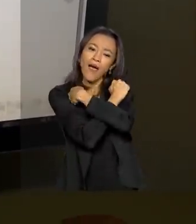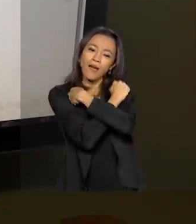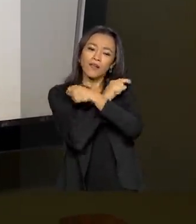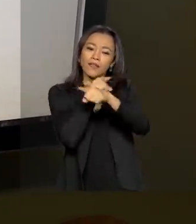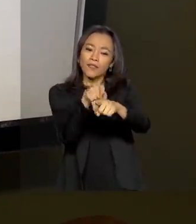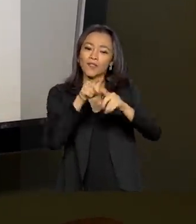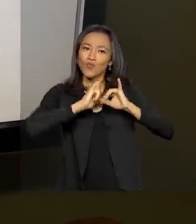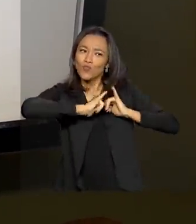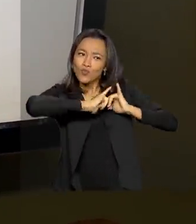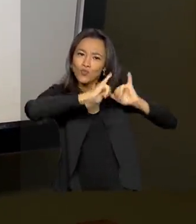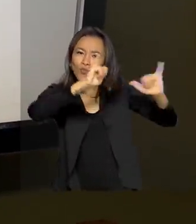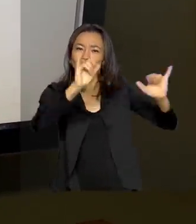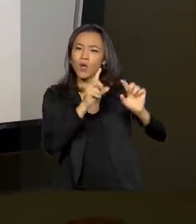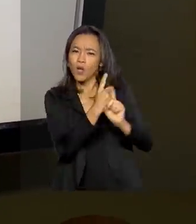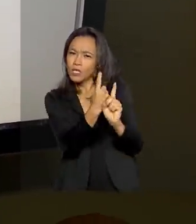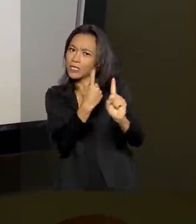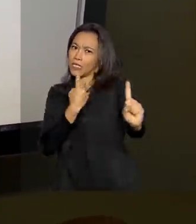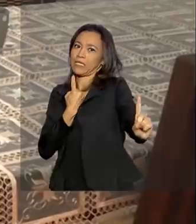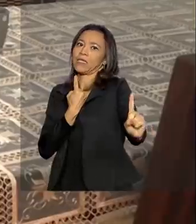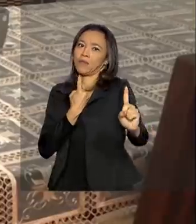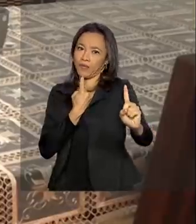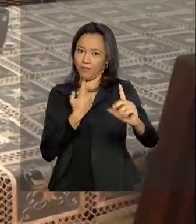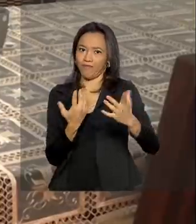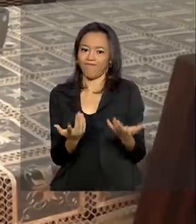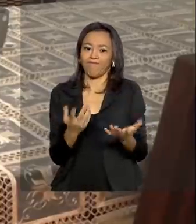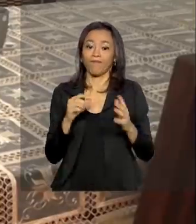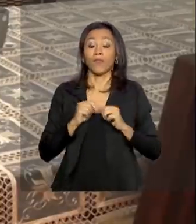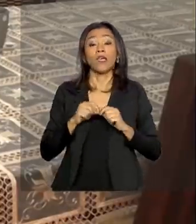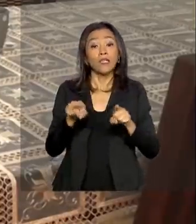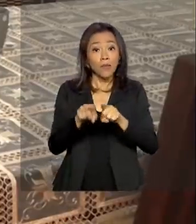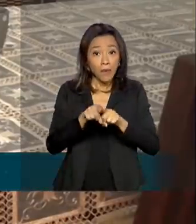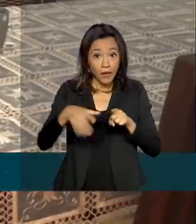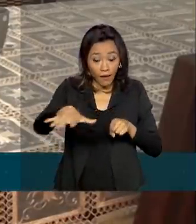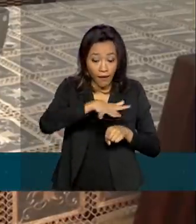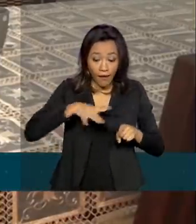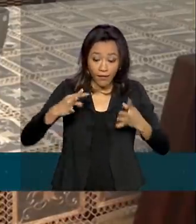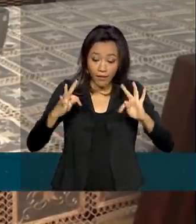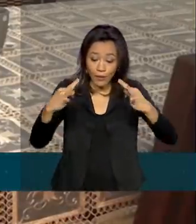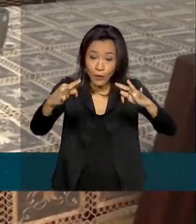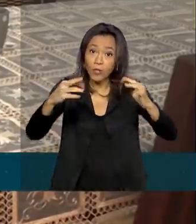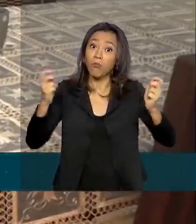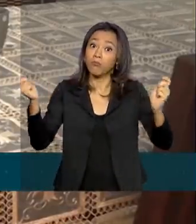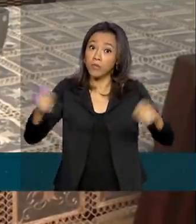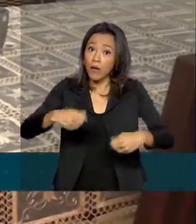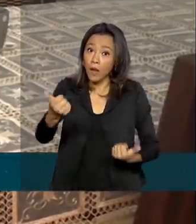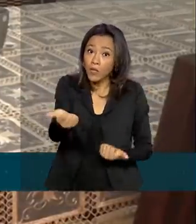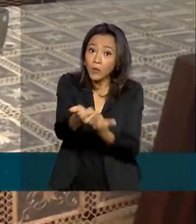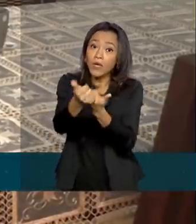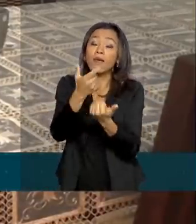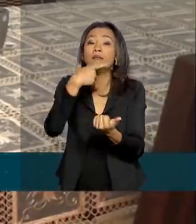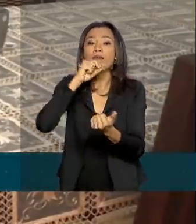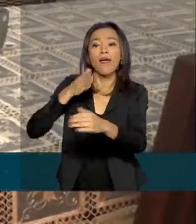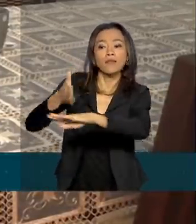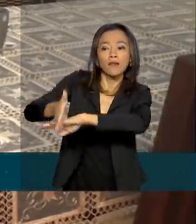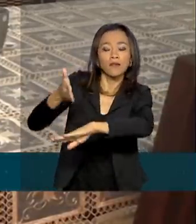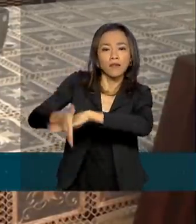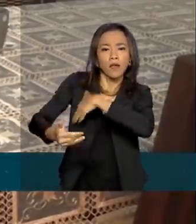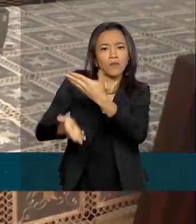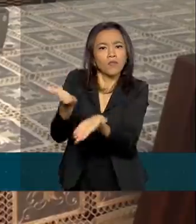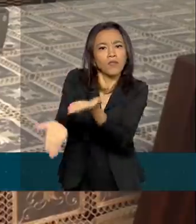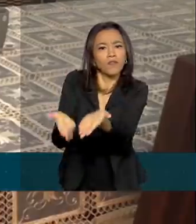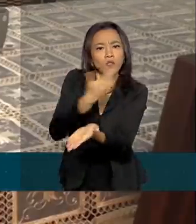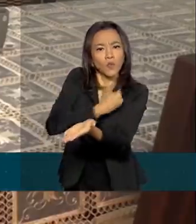abraço nesse momento de distanciamento social. O mundo digital também pode ajudar quem precisa acessar serviços do governo